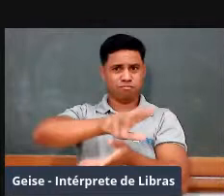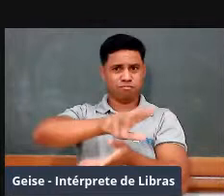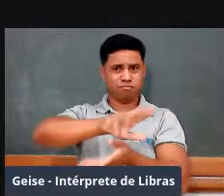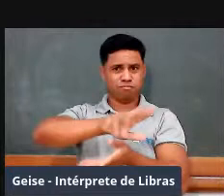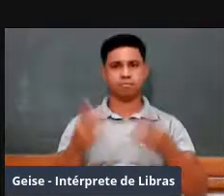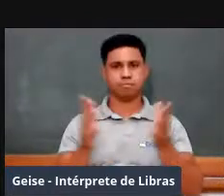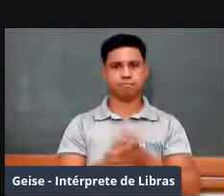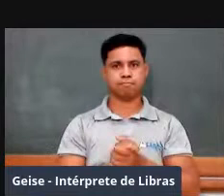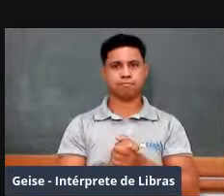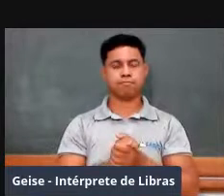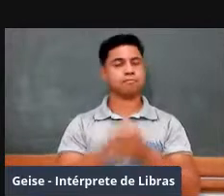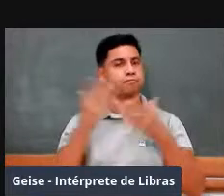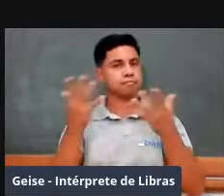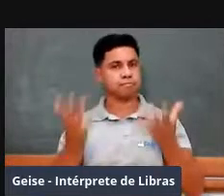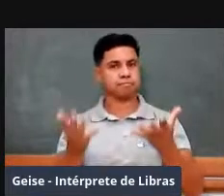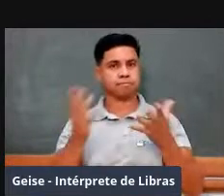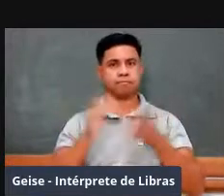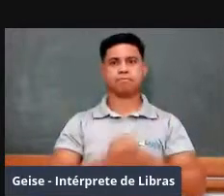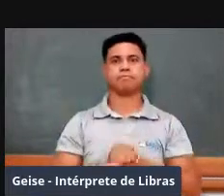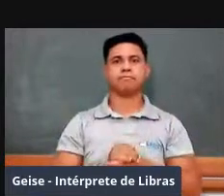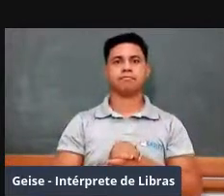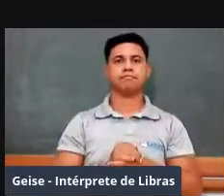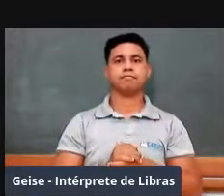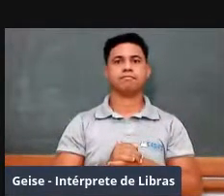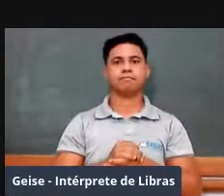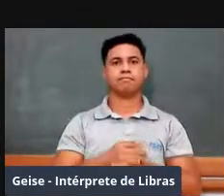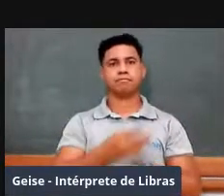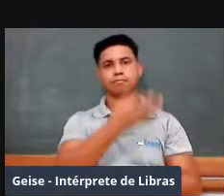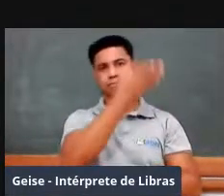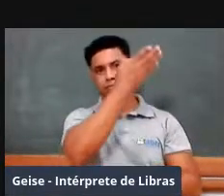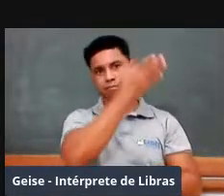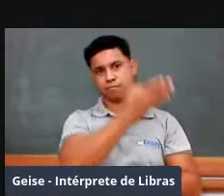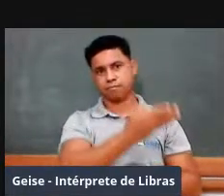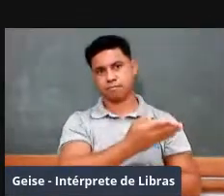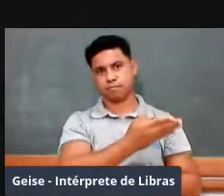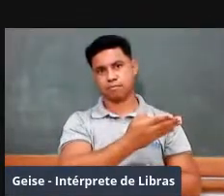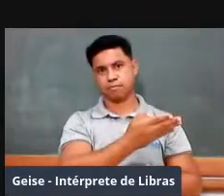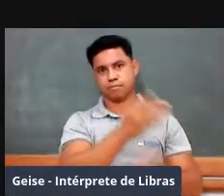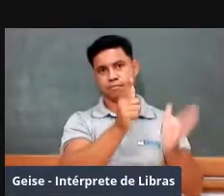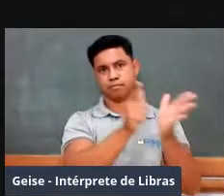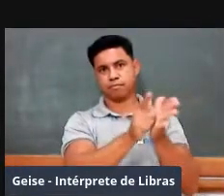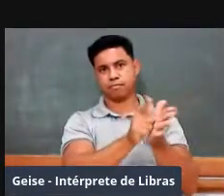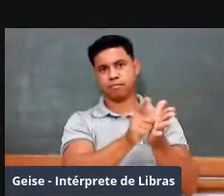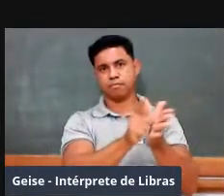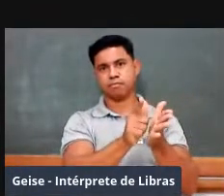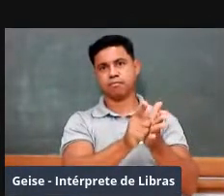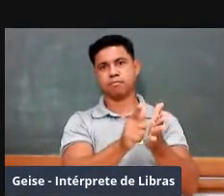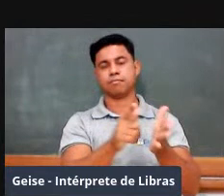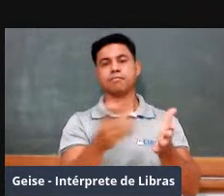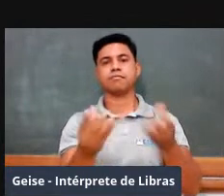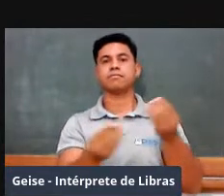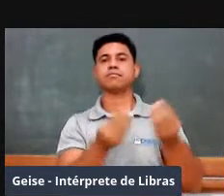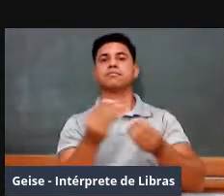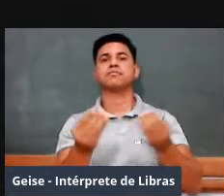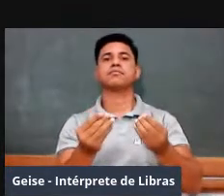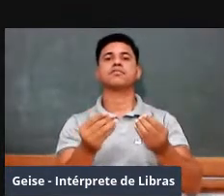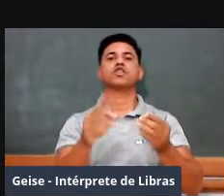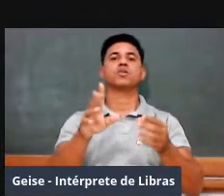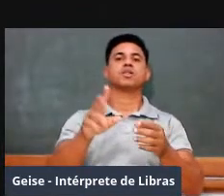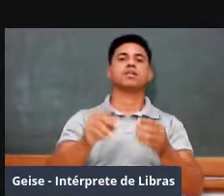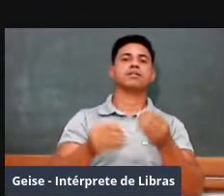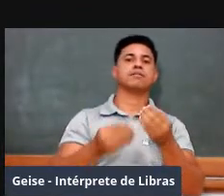geométricos, não é? Então, você vê aí uma página de uma dessas obras, não é?